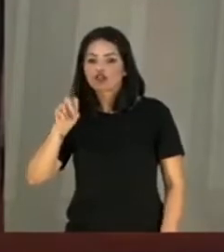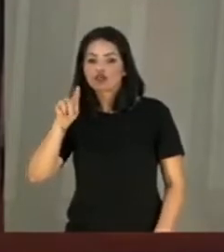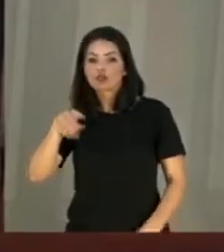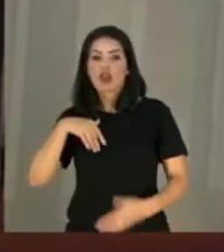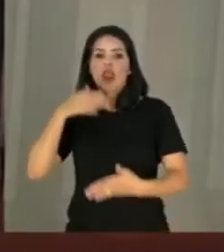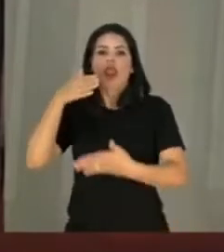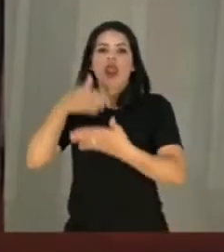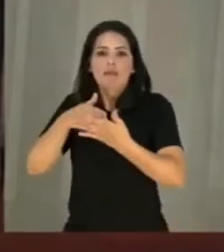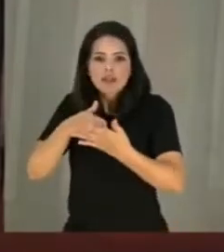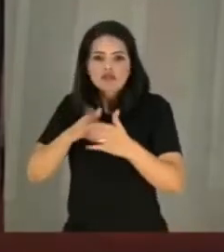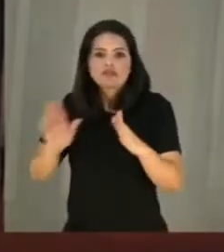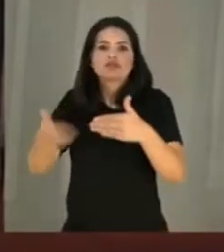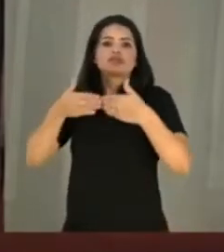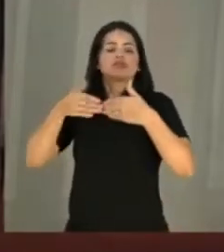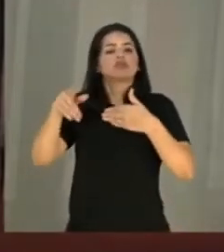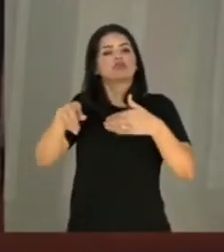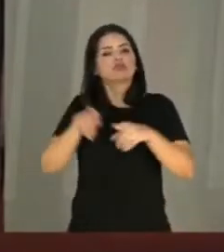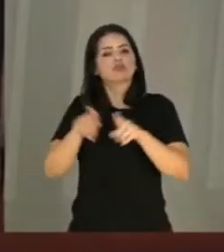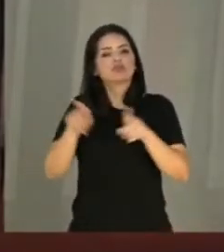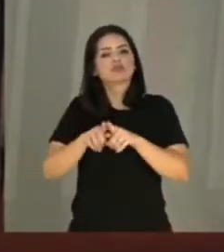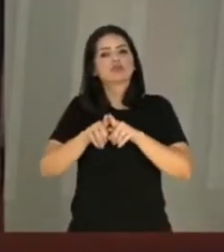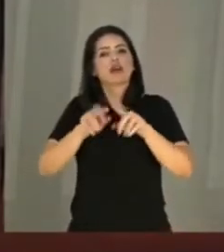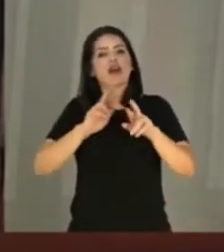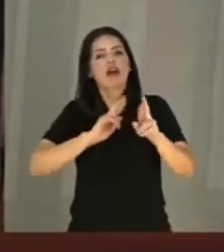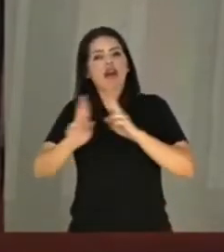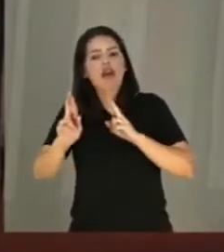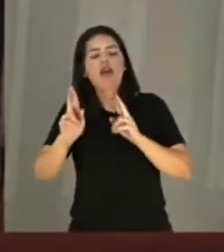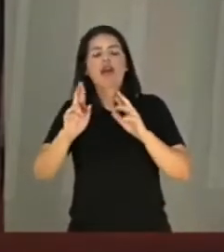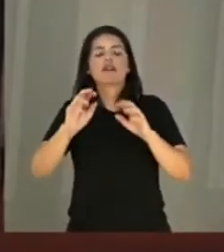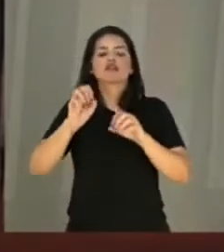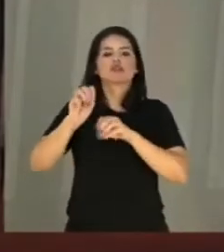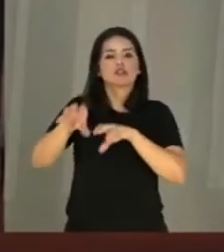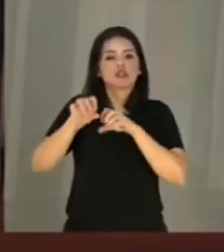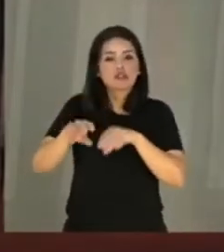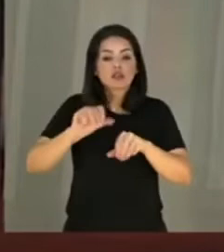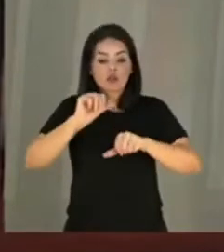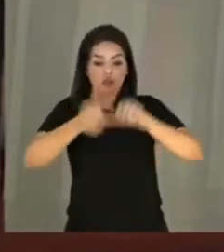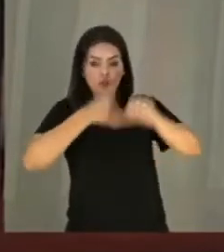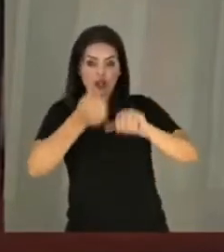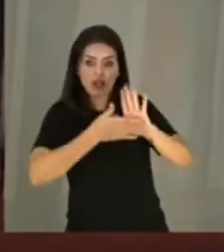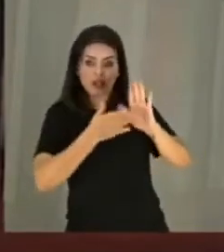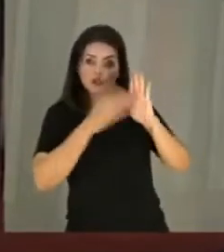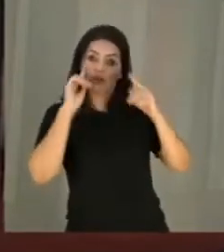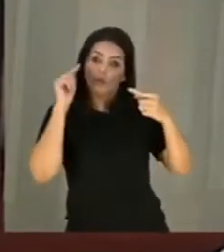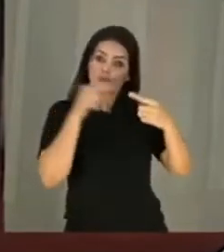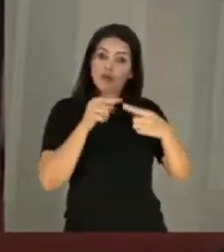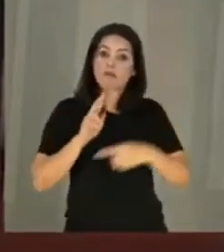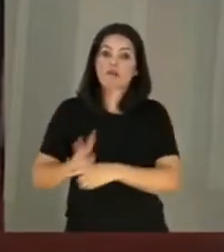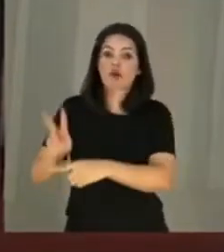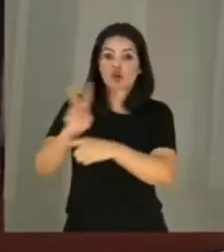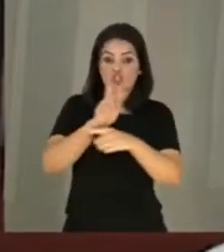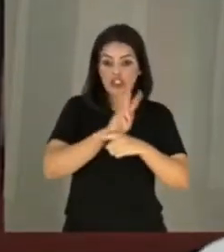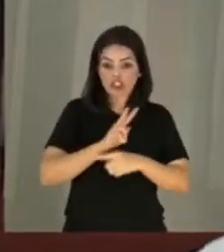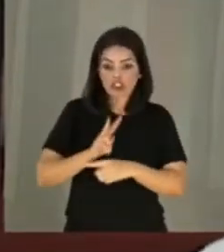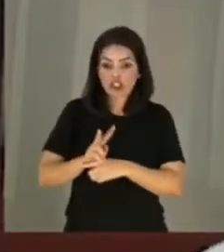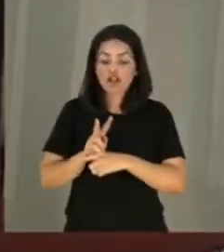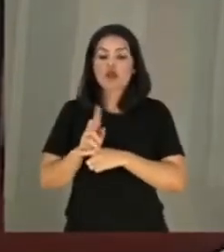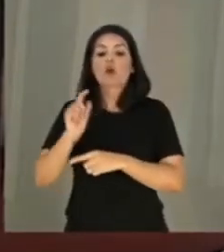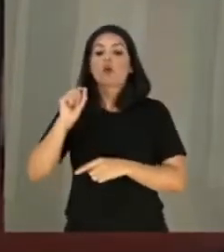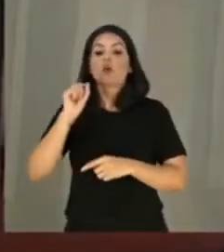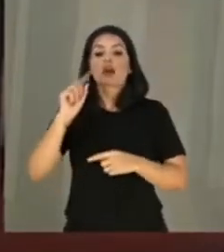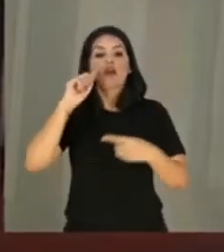resistências de diferentes redes de ensino à reforma também devem ser destacadas, visam proteger, não tais redes ao existirem,